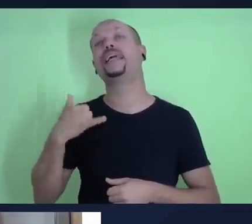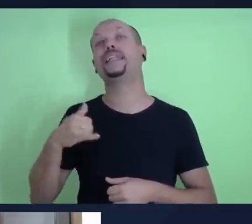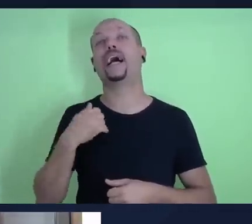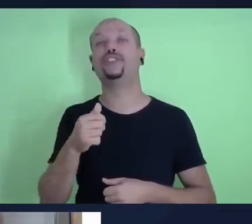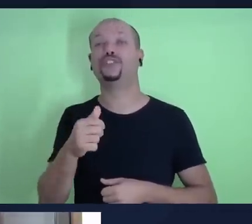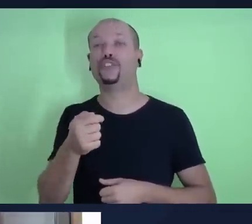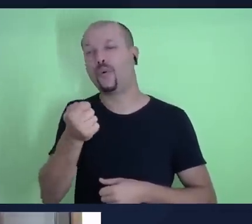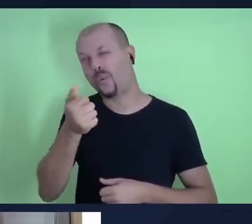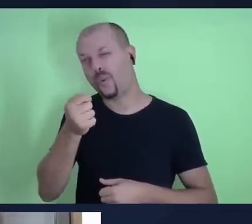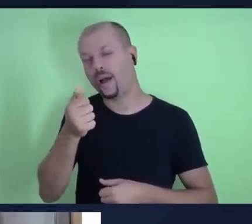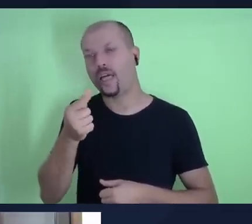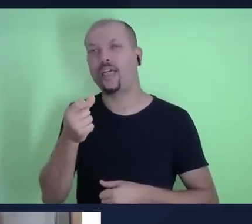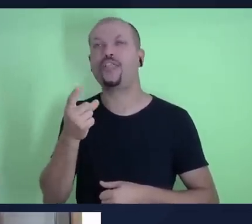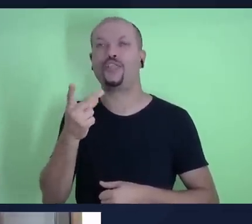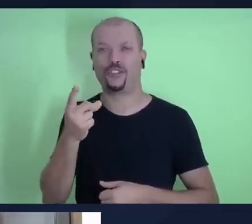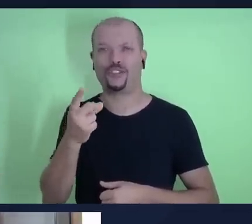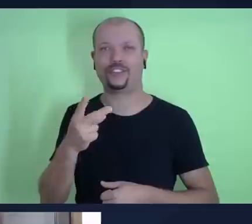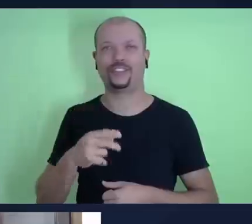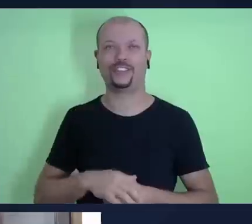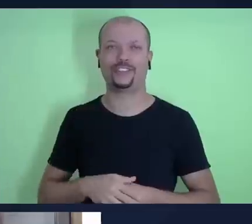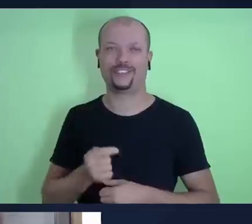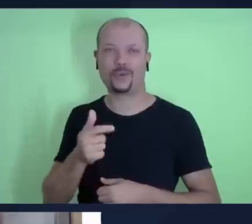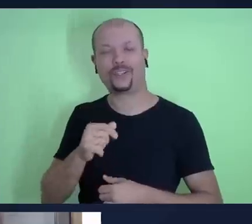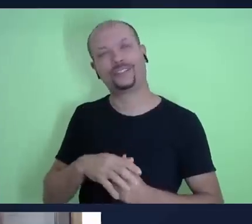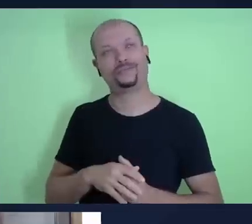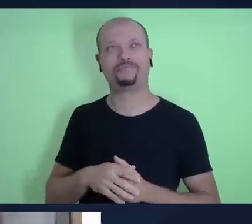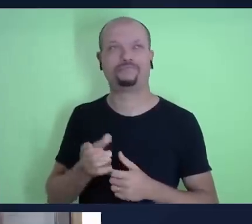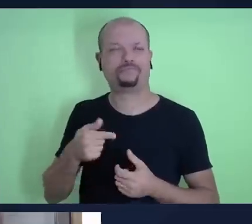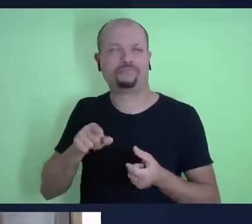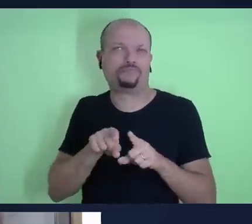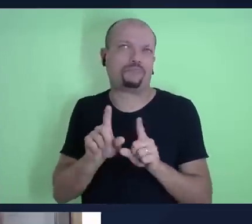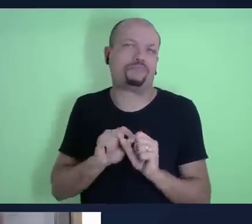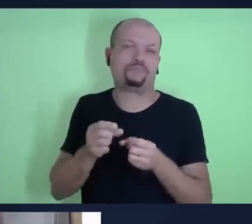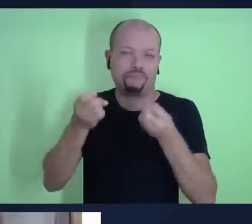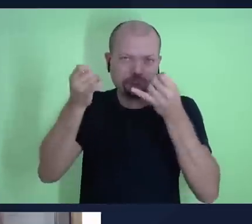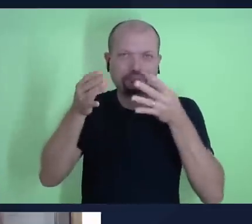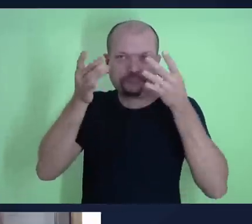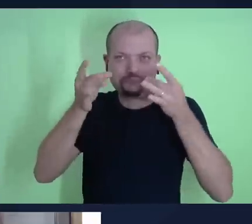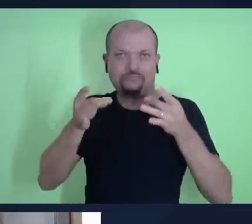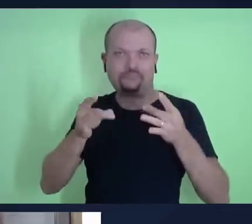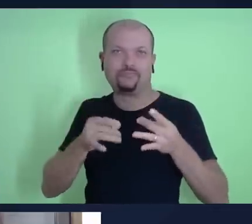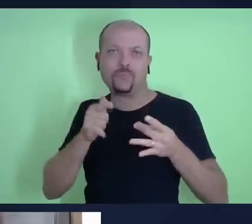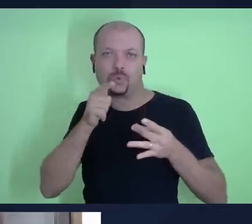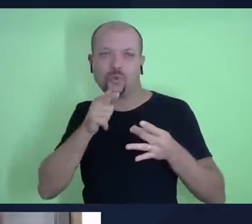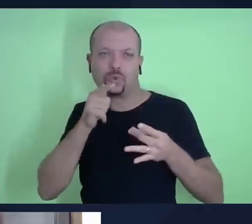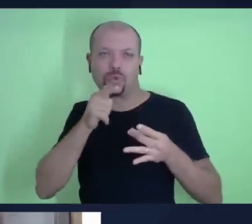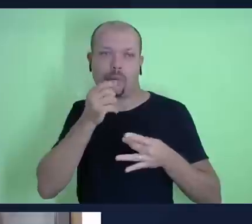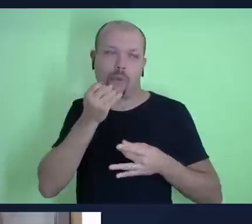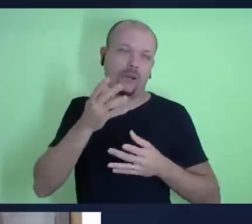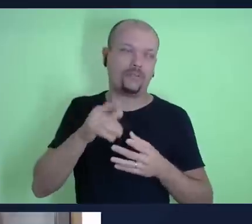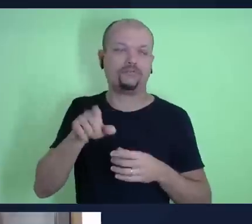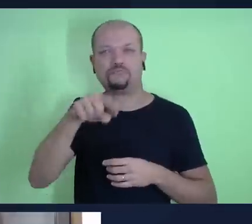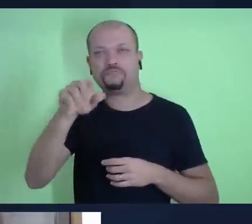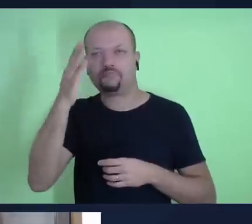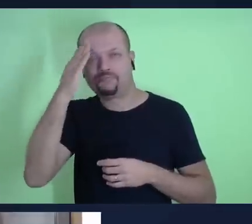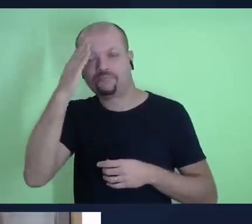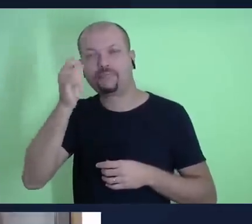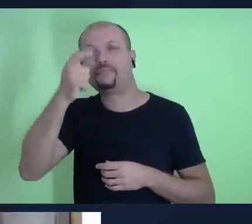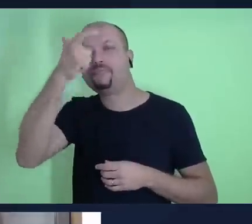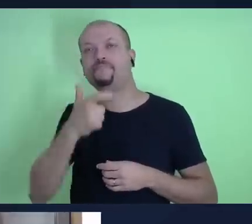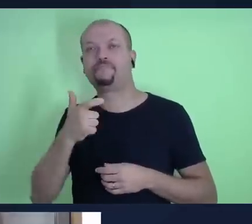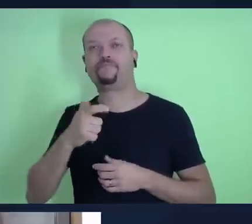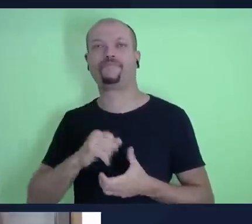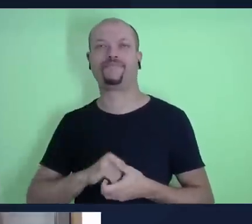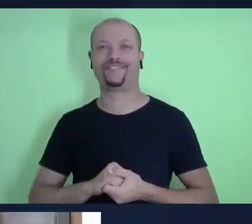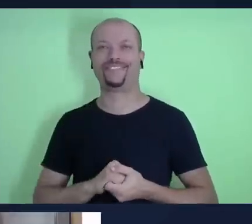Então, acho que essa aí é uma descrição aí que talvez dê uma noção para os nossos amigos, de quem é que está